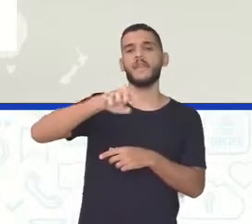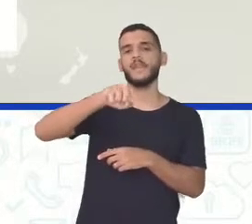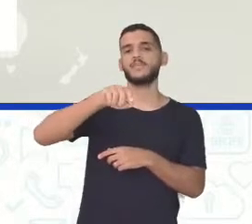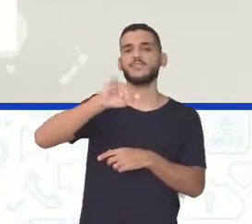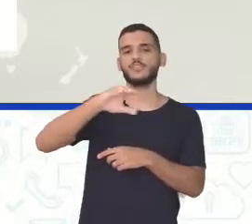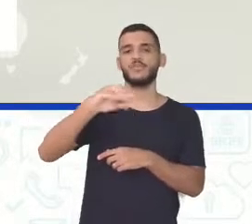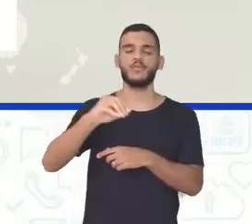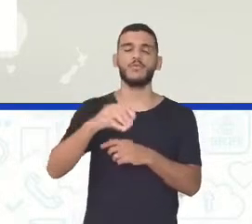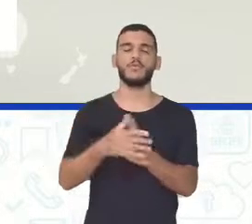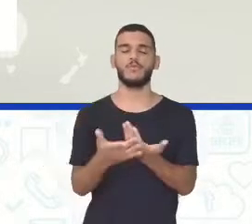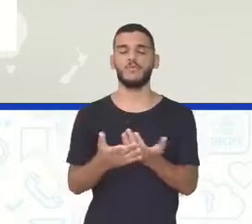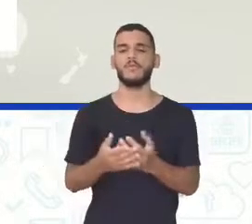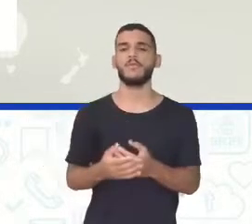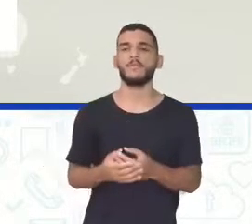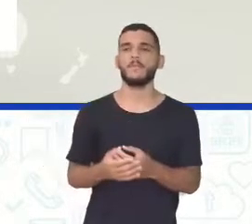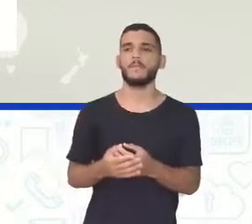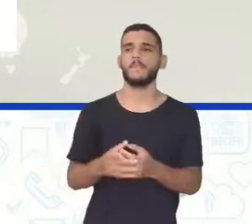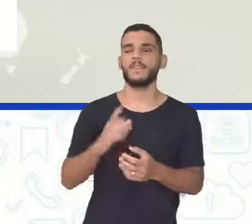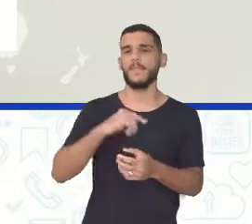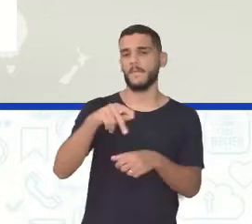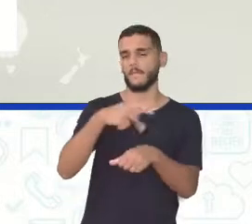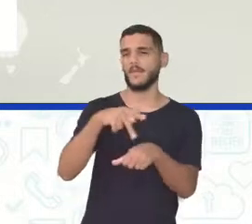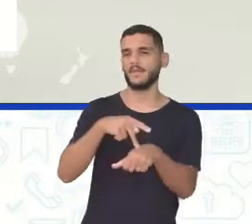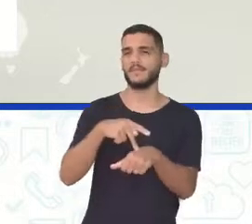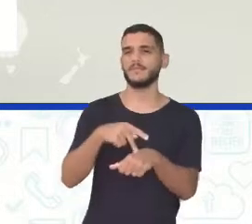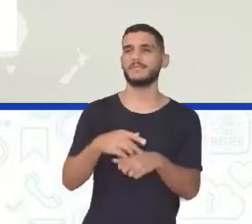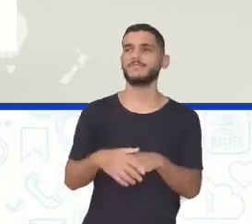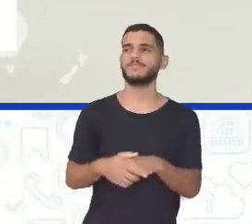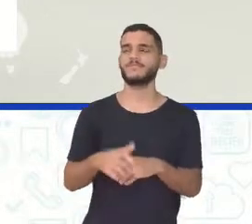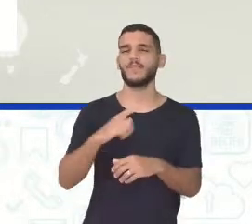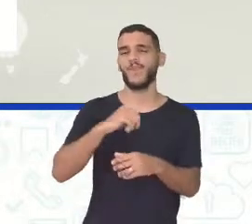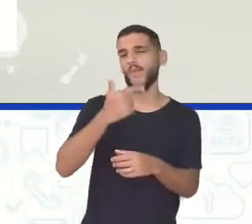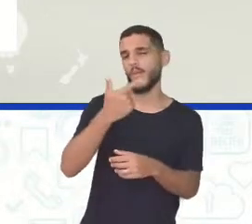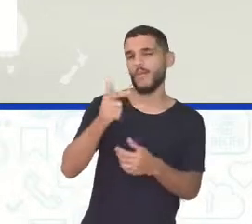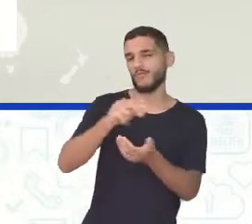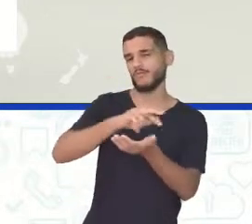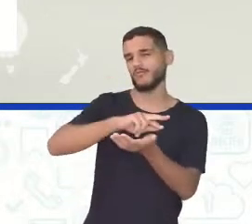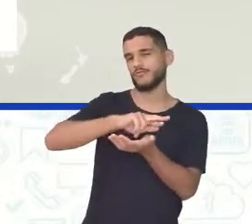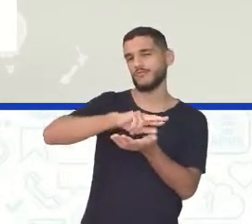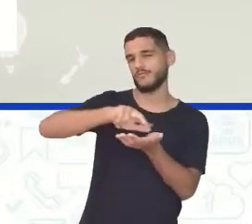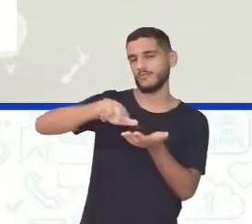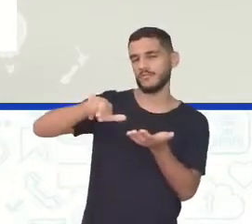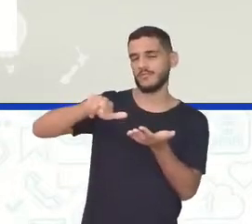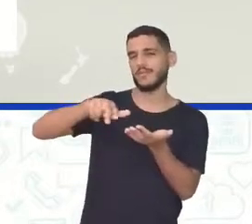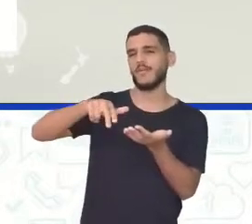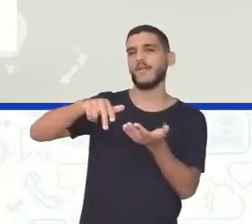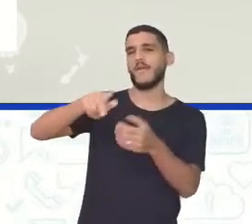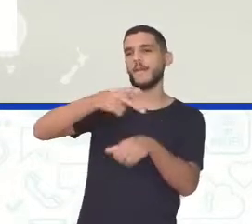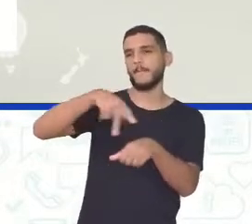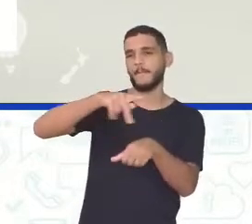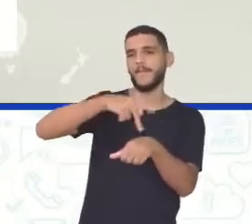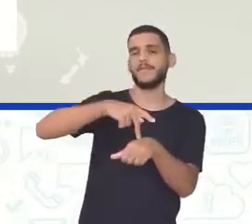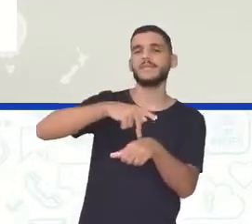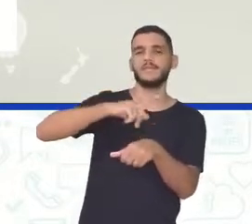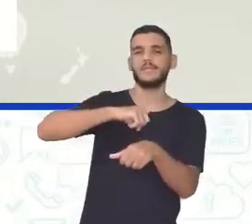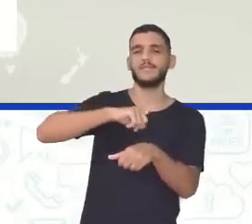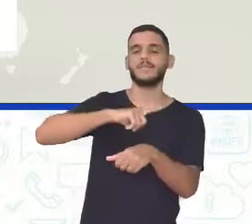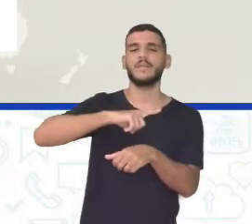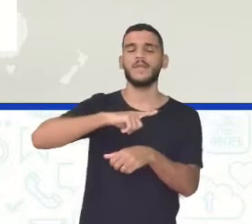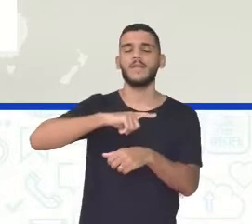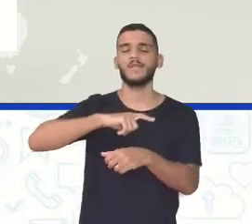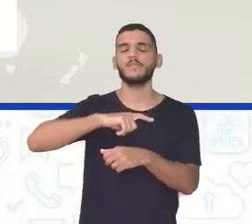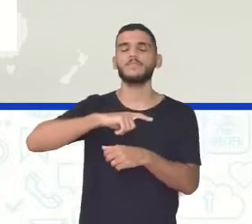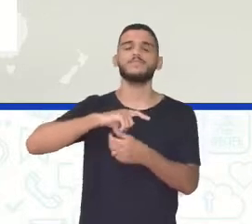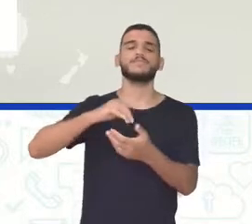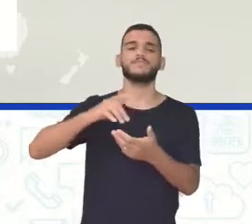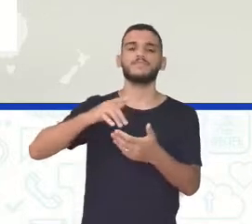Agora, interessante é que tem uma parte ali Honduras, Guatemala e Belize Que está ali no mar do Caribe, né No